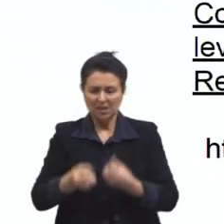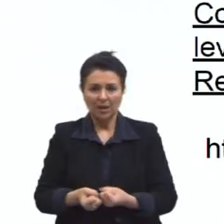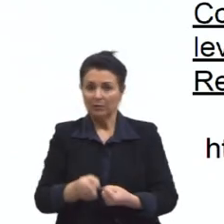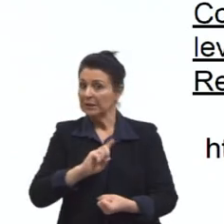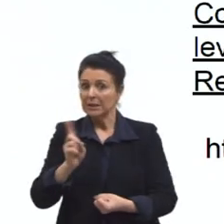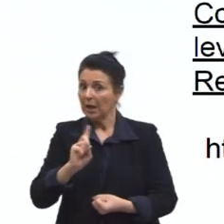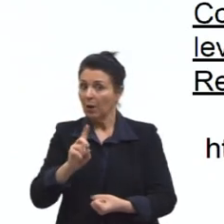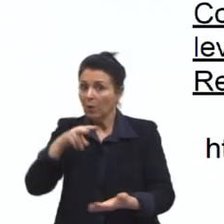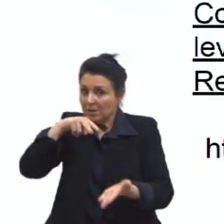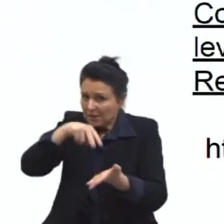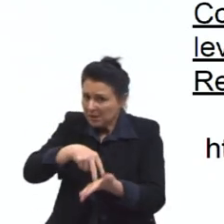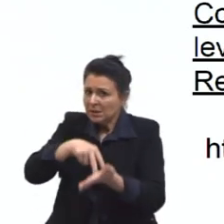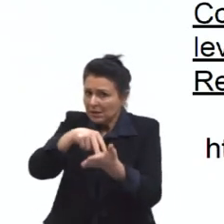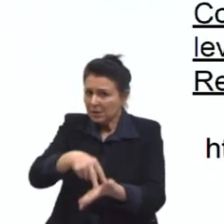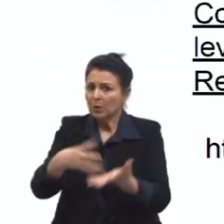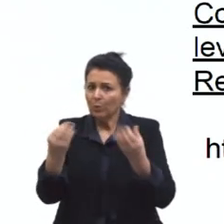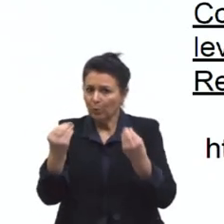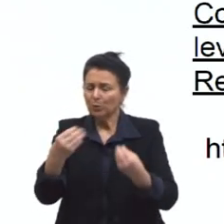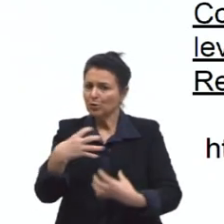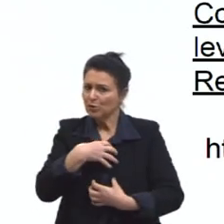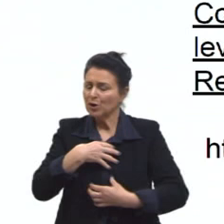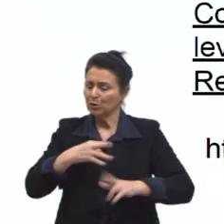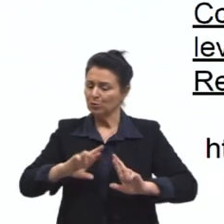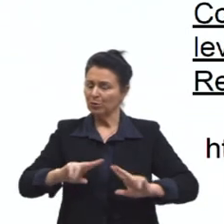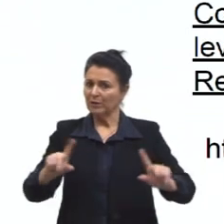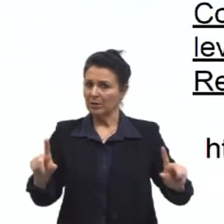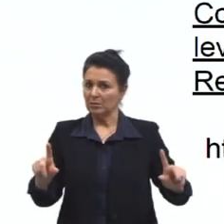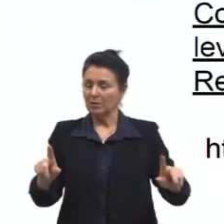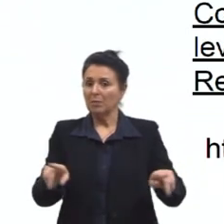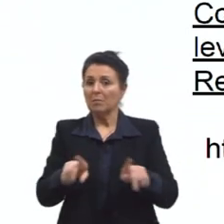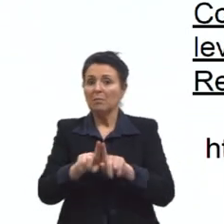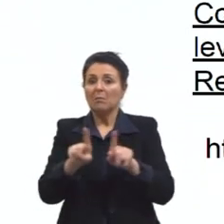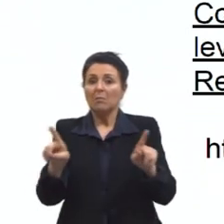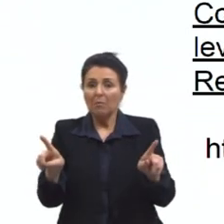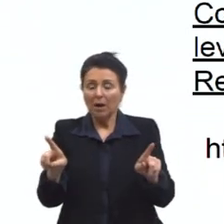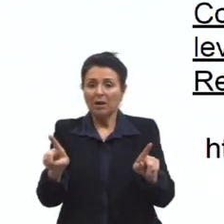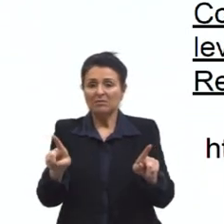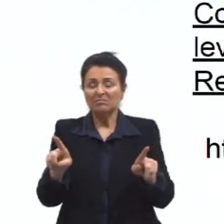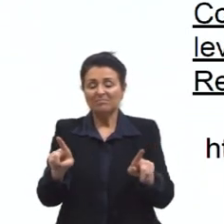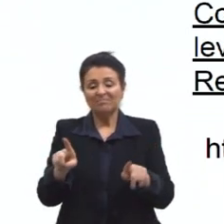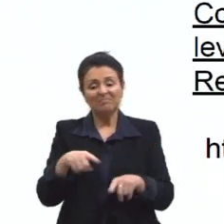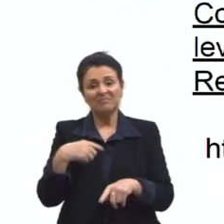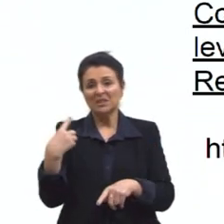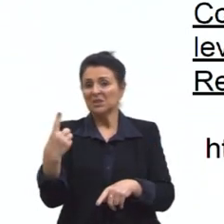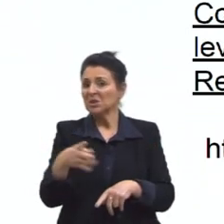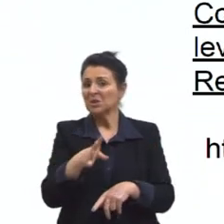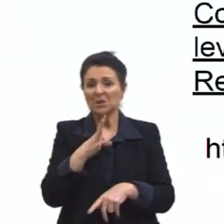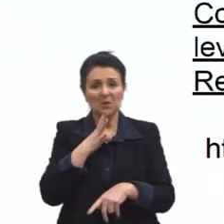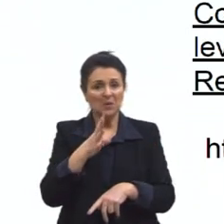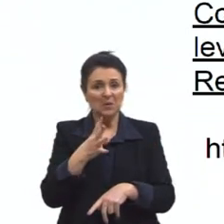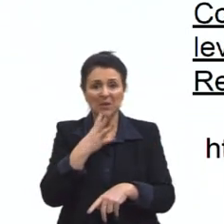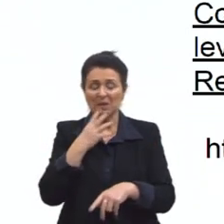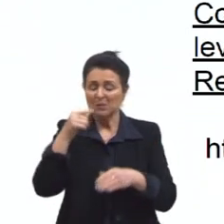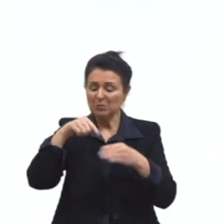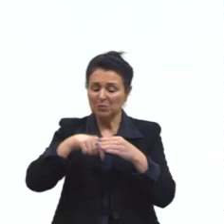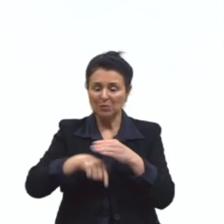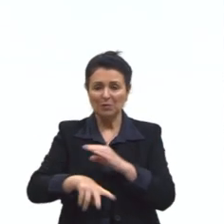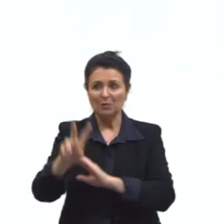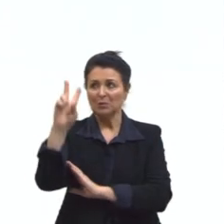resistiram, e muito, e de diversas formas. E, infelizmente, a gente não fala tanto, não conhece isso tão a fundo.